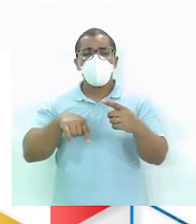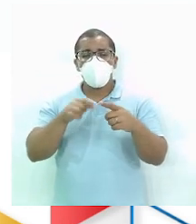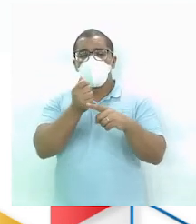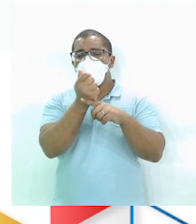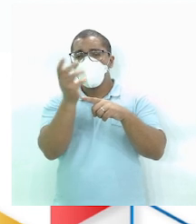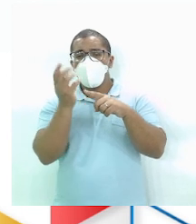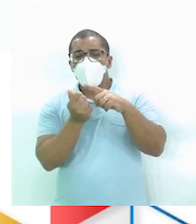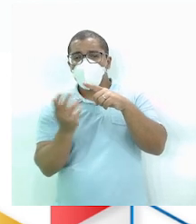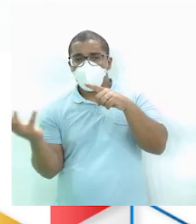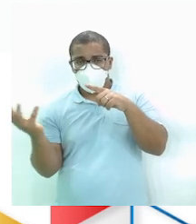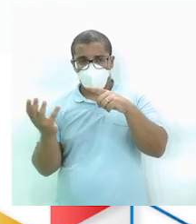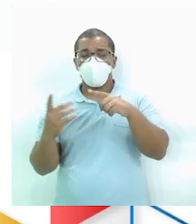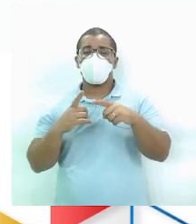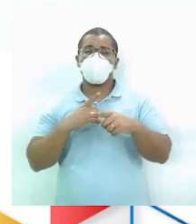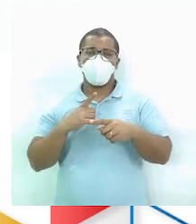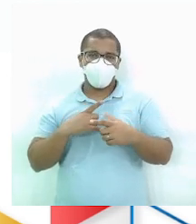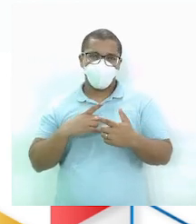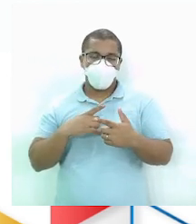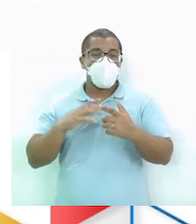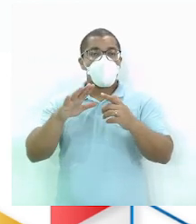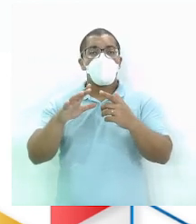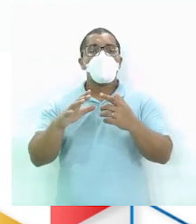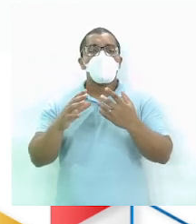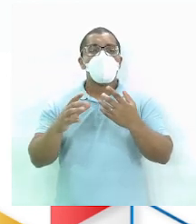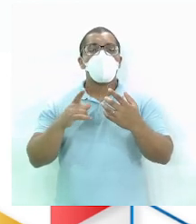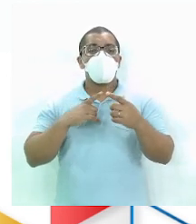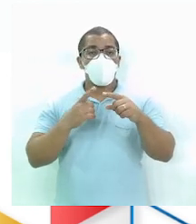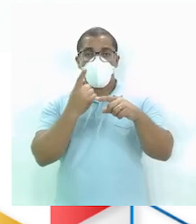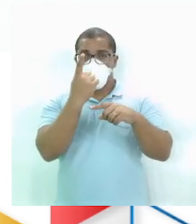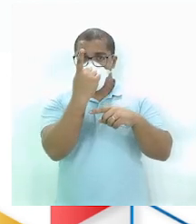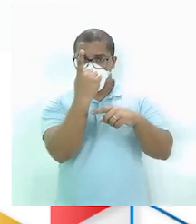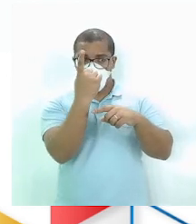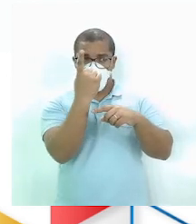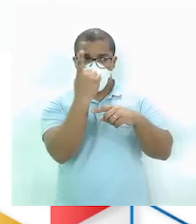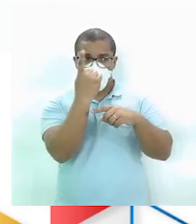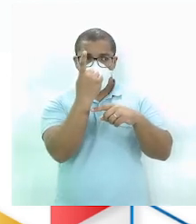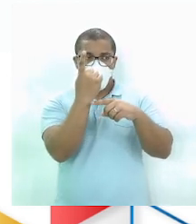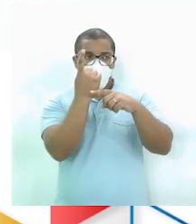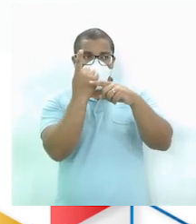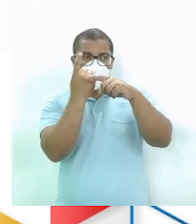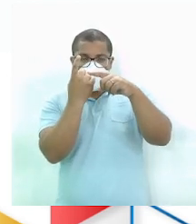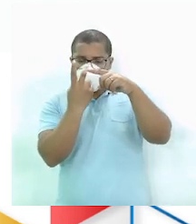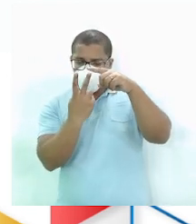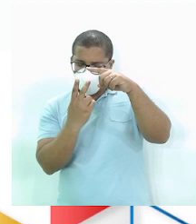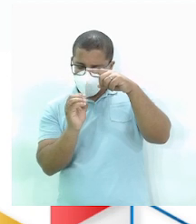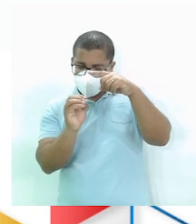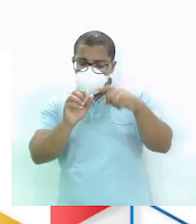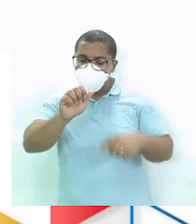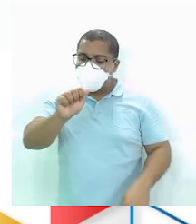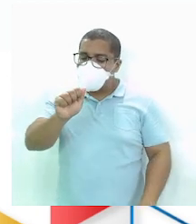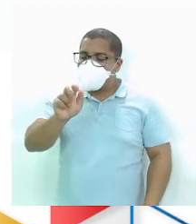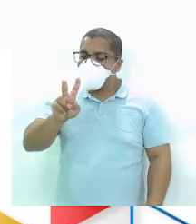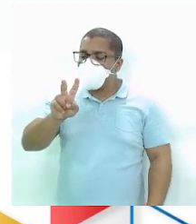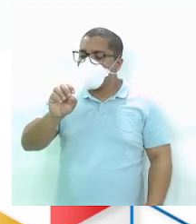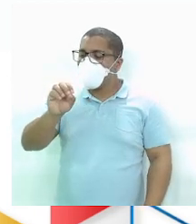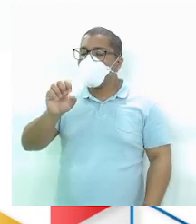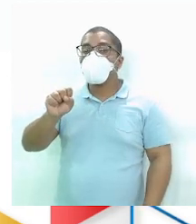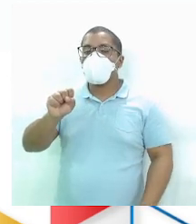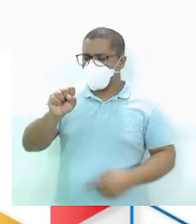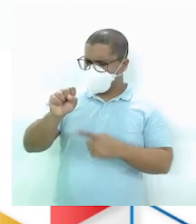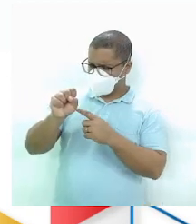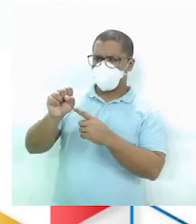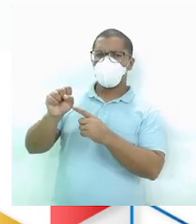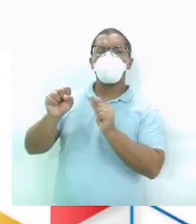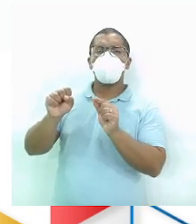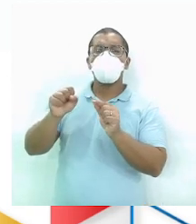Nesse caso aí A fração De um vinte avos Professor Como é que eu sei Que é um vinte avos? Representava A